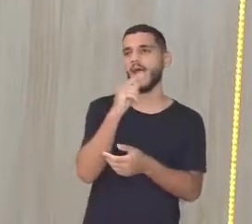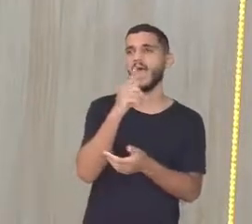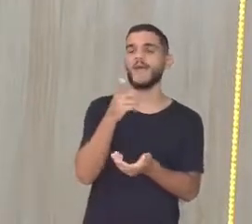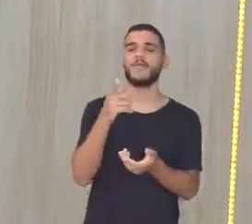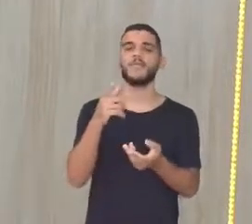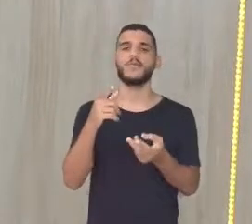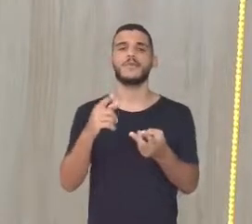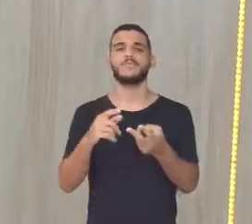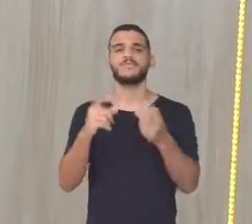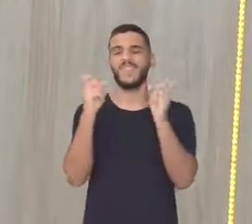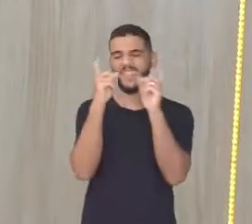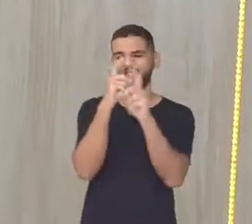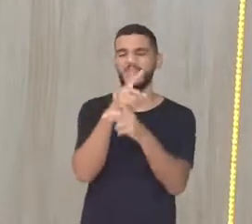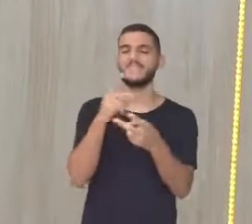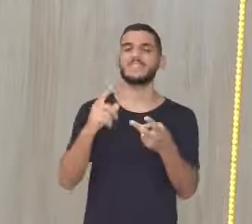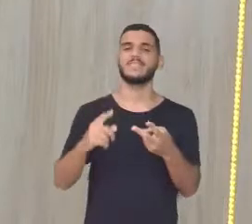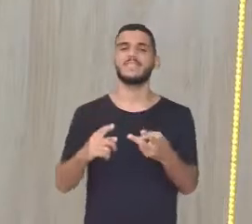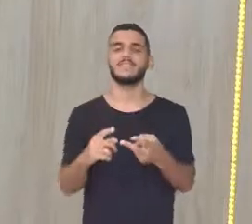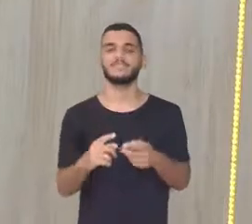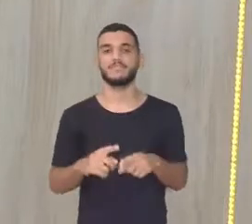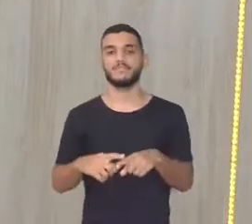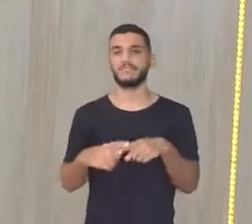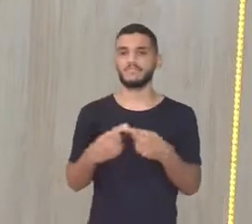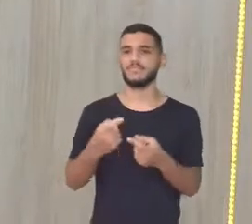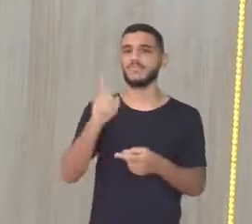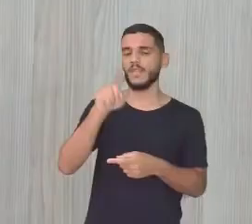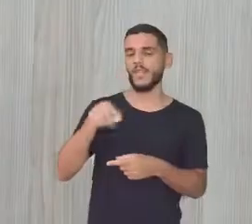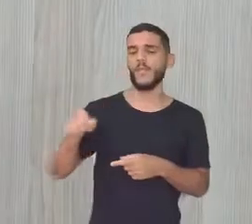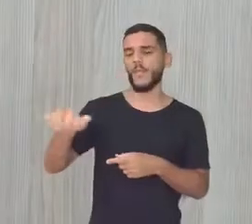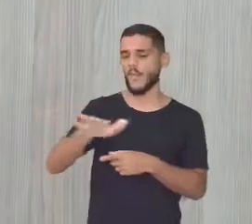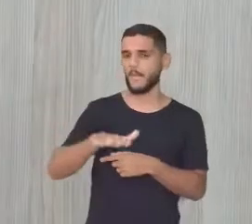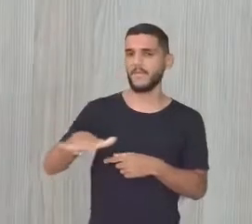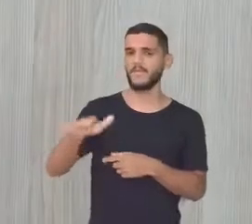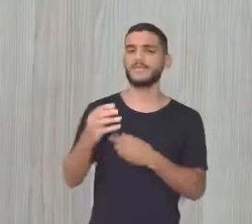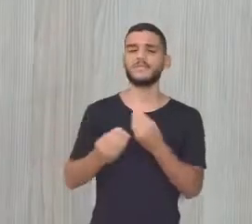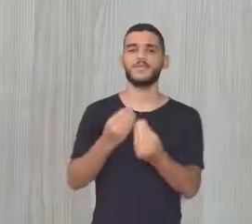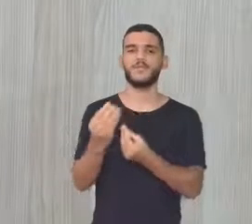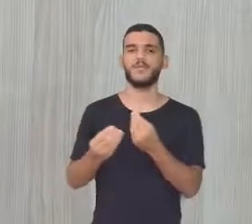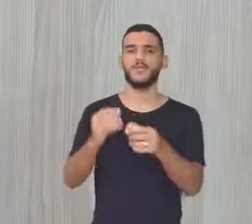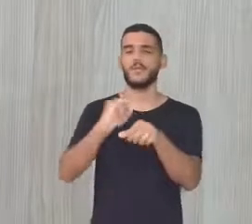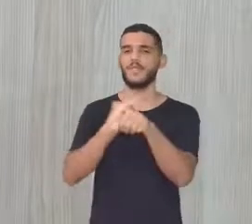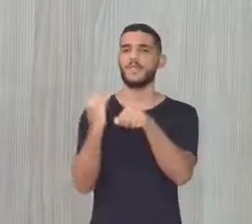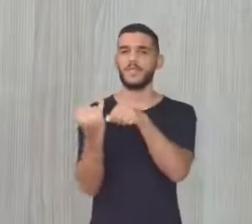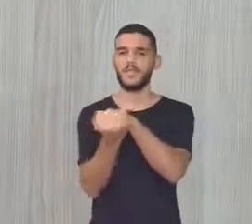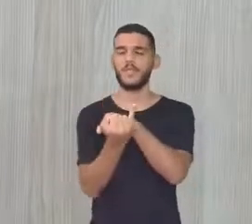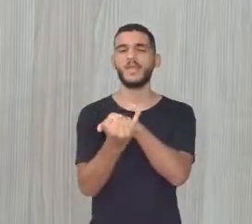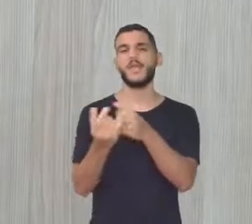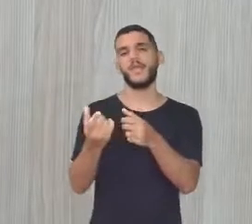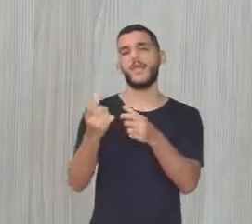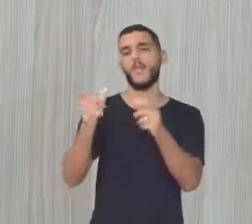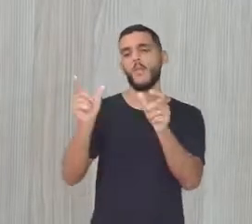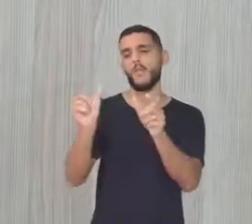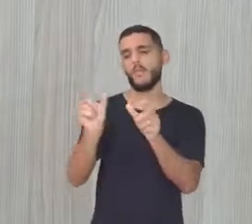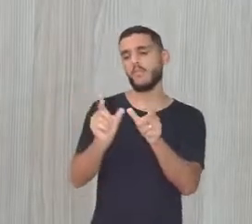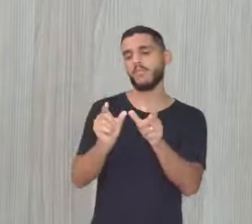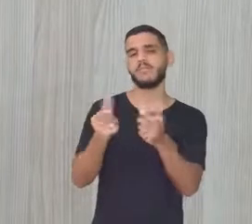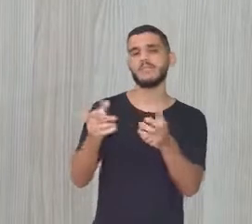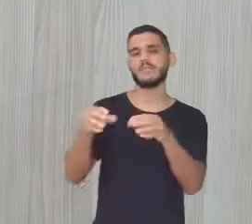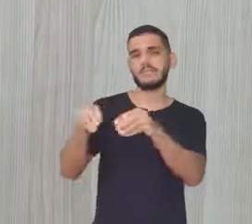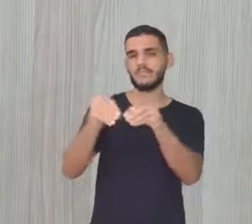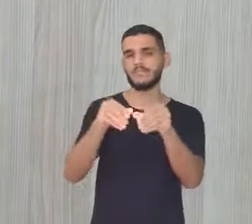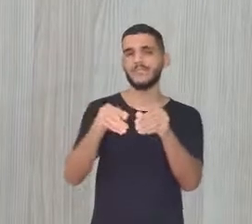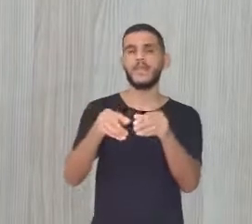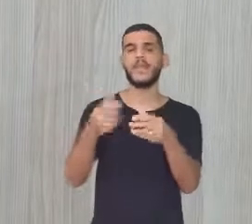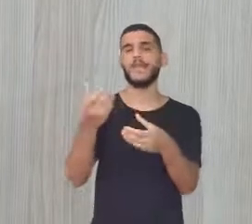muito difícil, né Mas como é um ambiente De ilha, né É um pedacinho de terra No meio do oceano